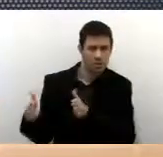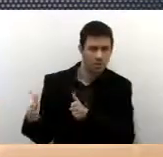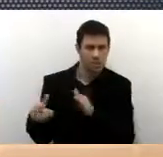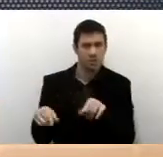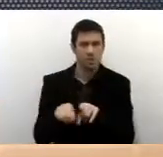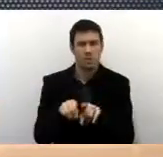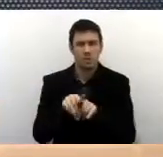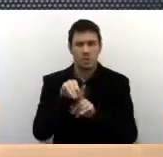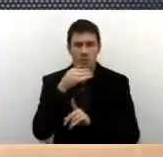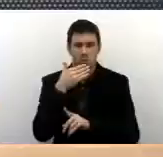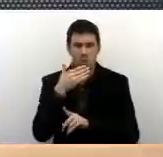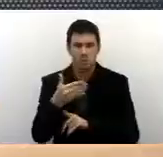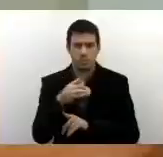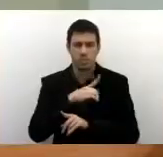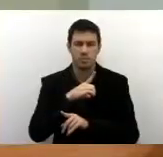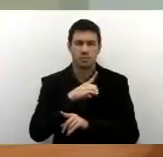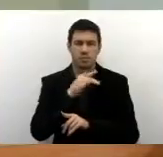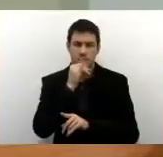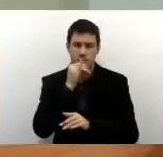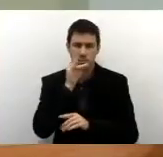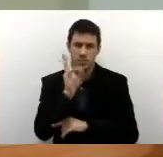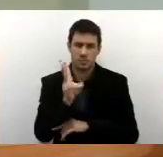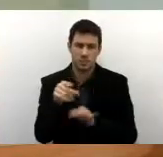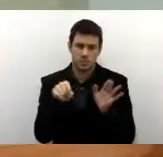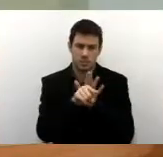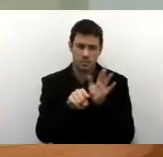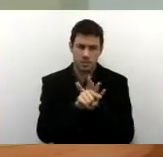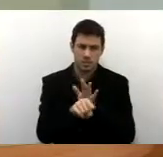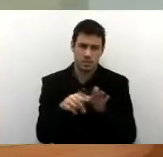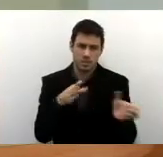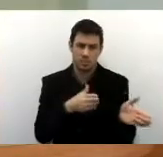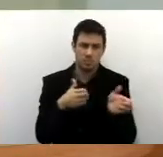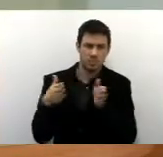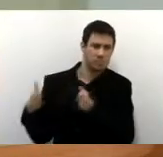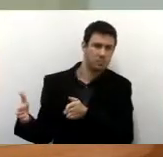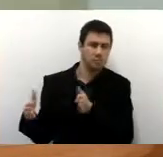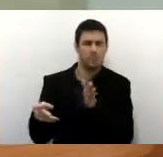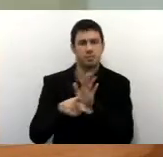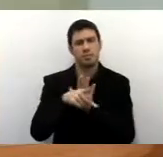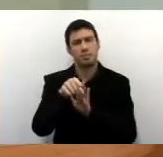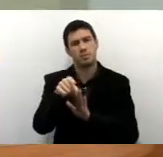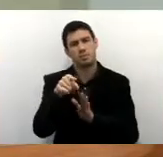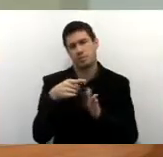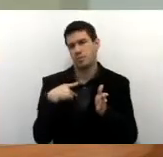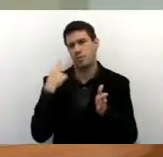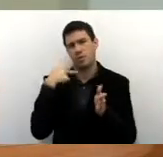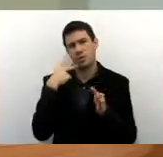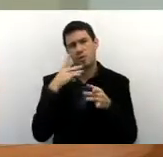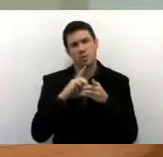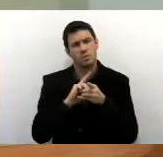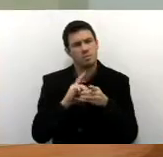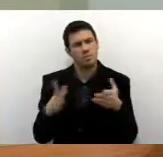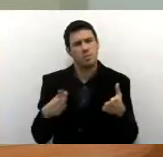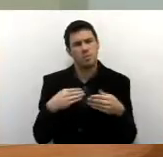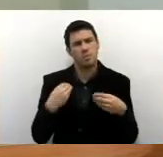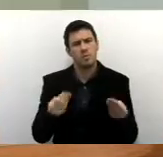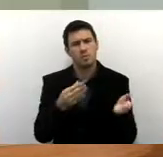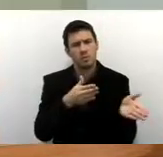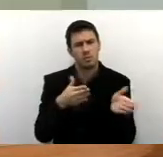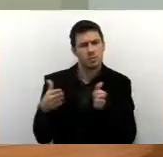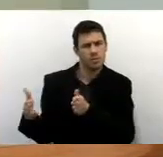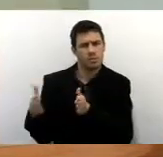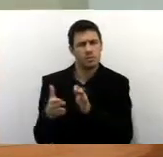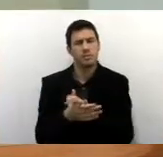pode solicitar pela ordem, e que ele tiver algum questionamento, ele pode ir pela ordem e vossa excelência, como um vereador democrático, com certeza vai dar a palavra pela ordem.